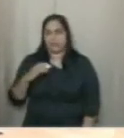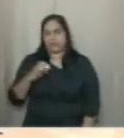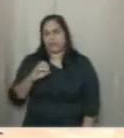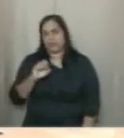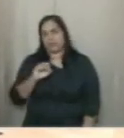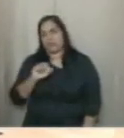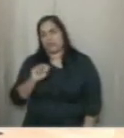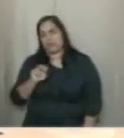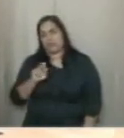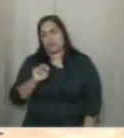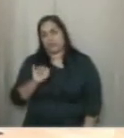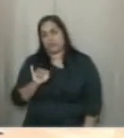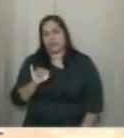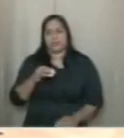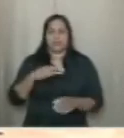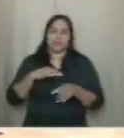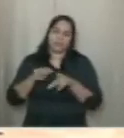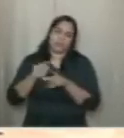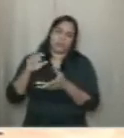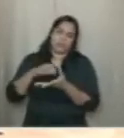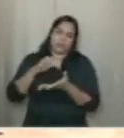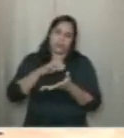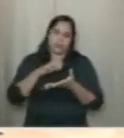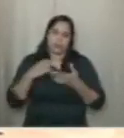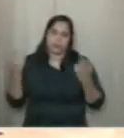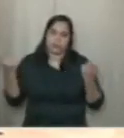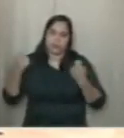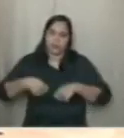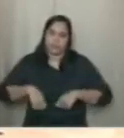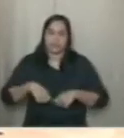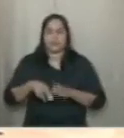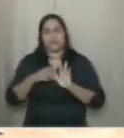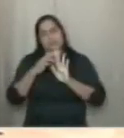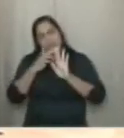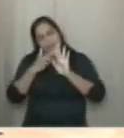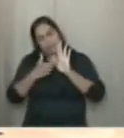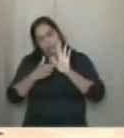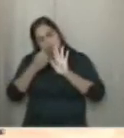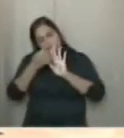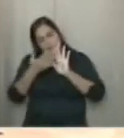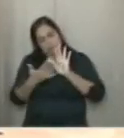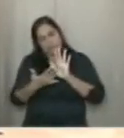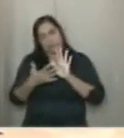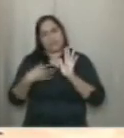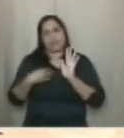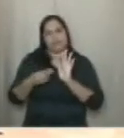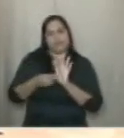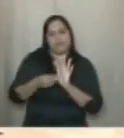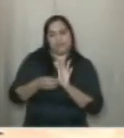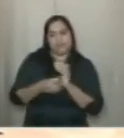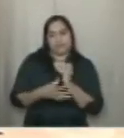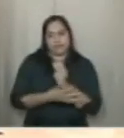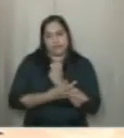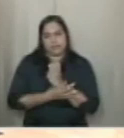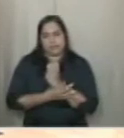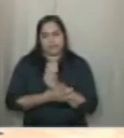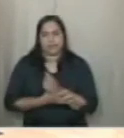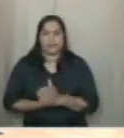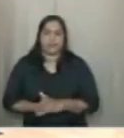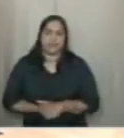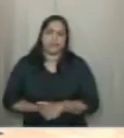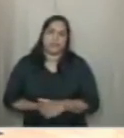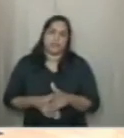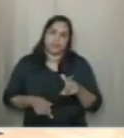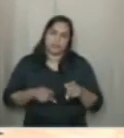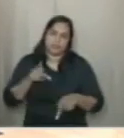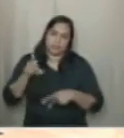os órgãos competentes, nós relatamos isso, a questão da insegurança que o